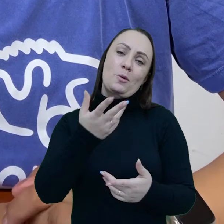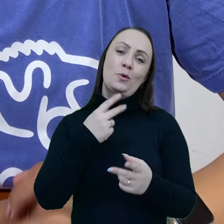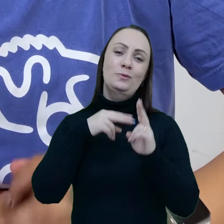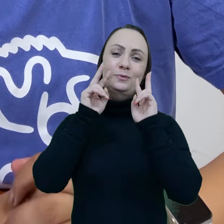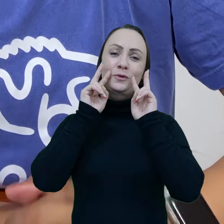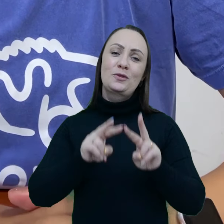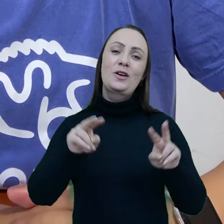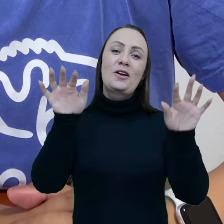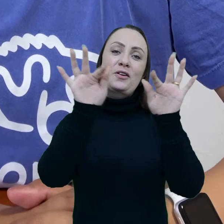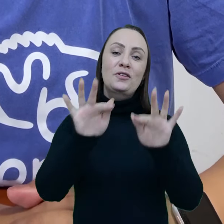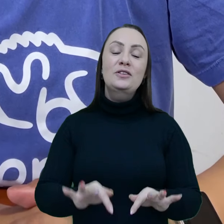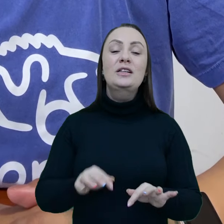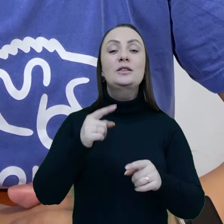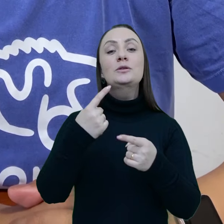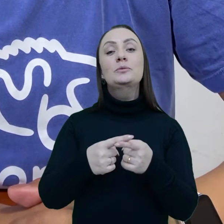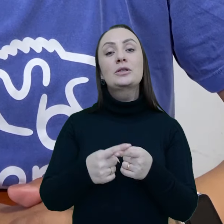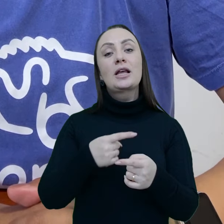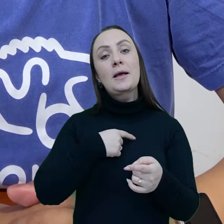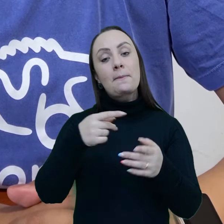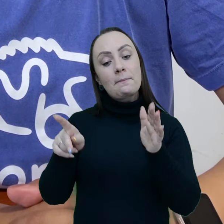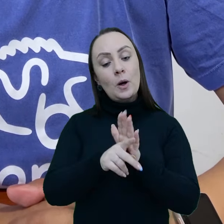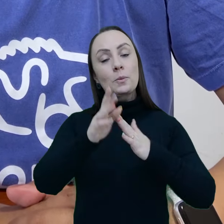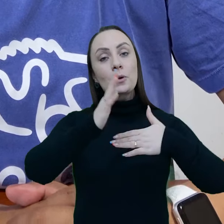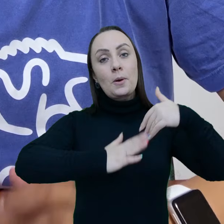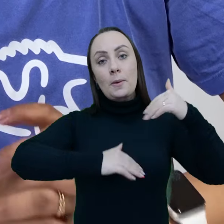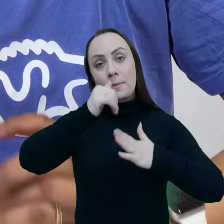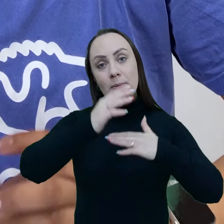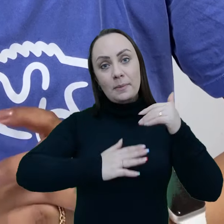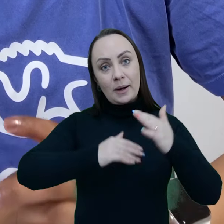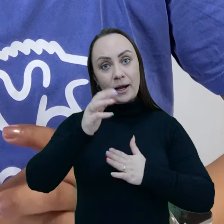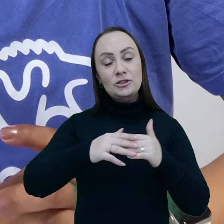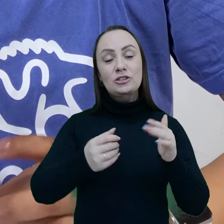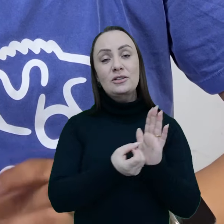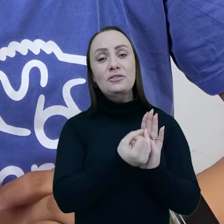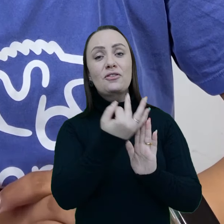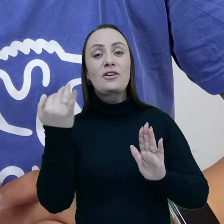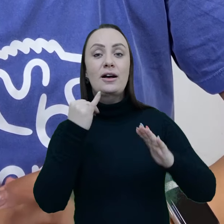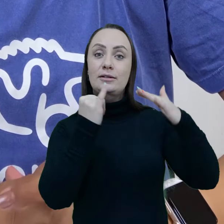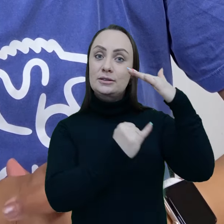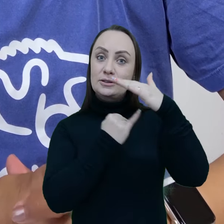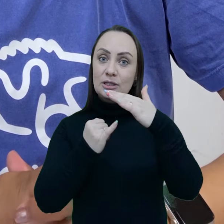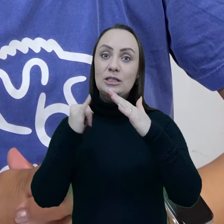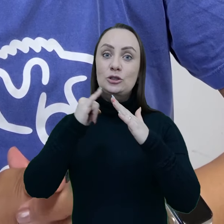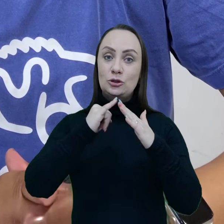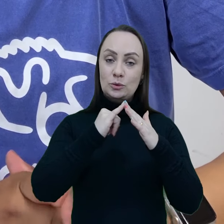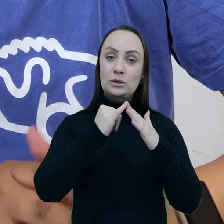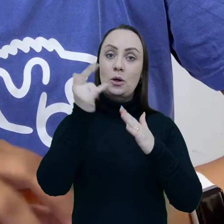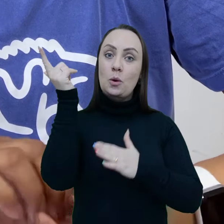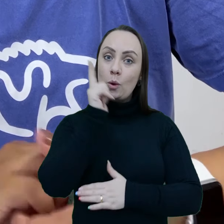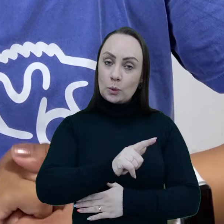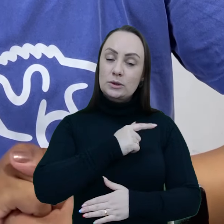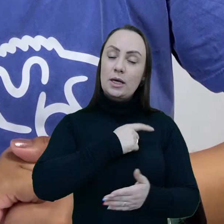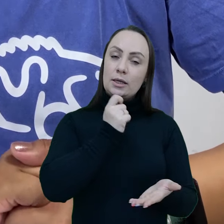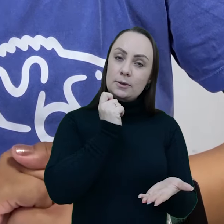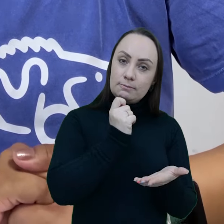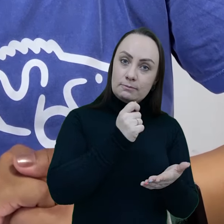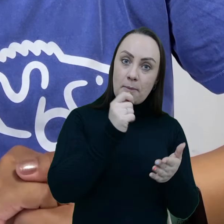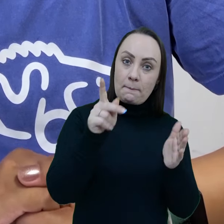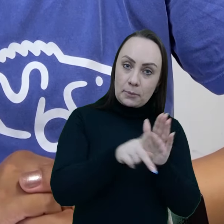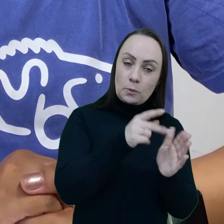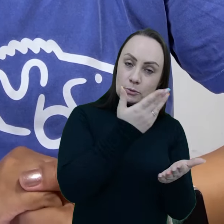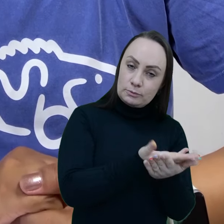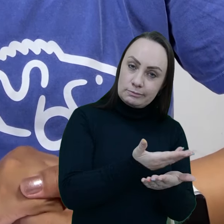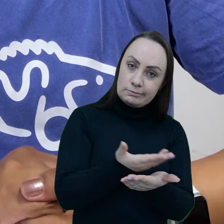destrutivas? Felizmente, muitos olhares têm sido voltados para essas práticas e muitas instituições têm